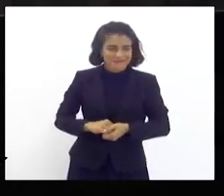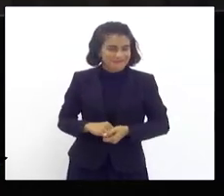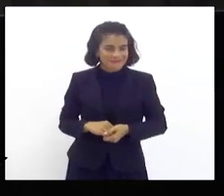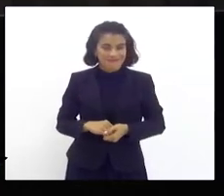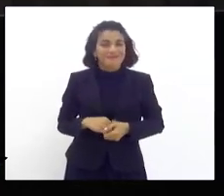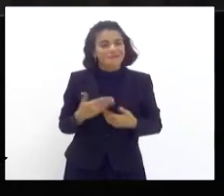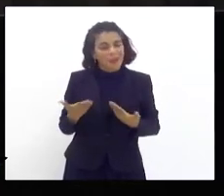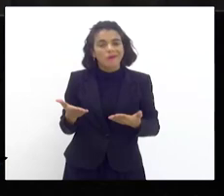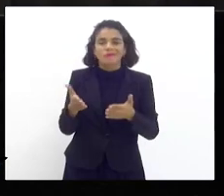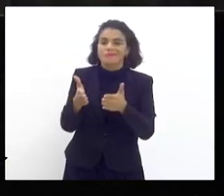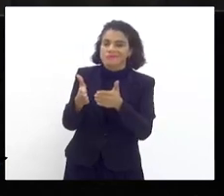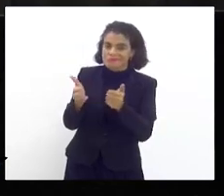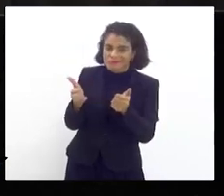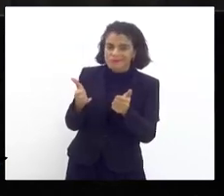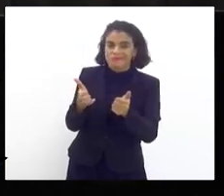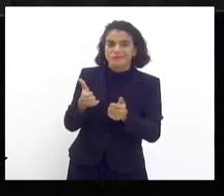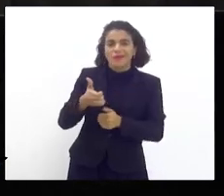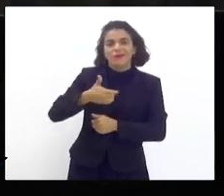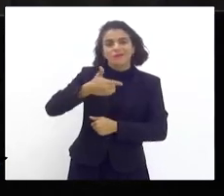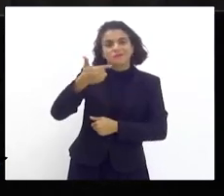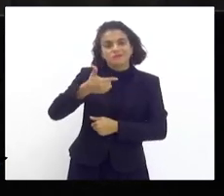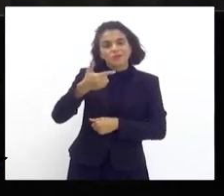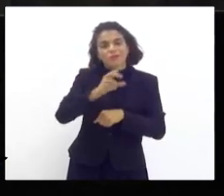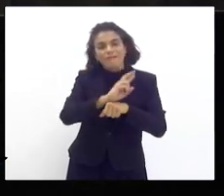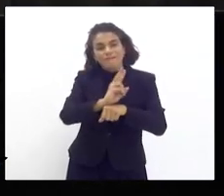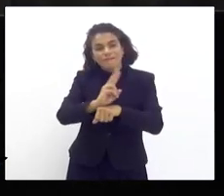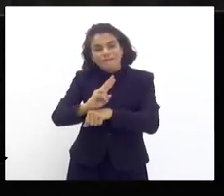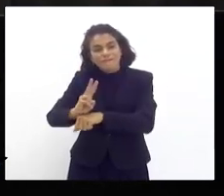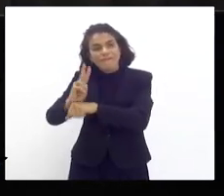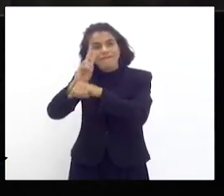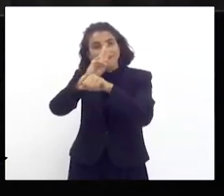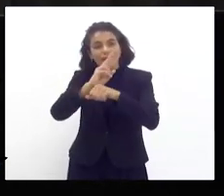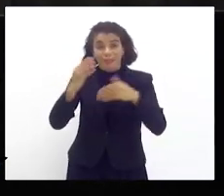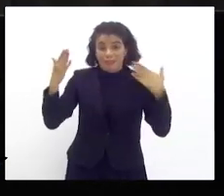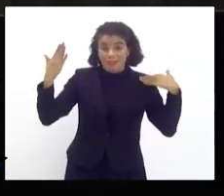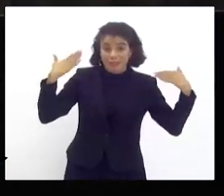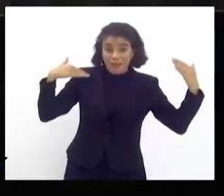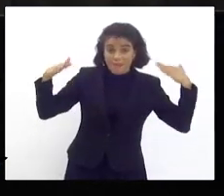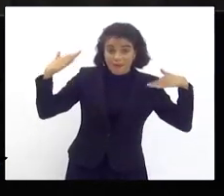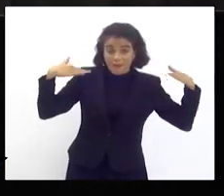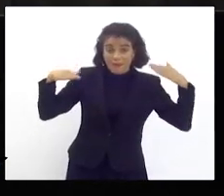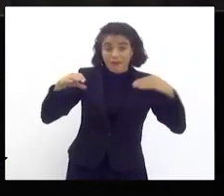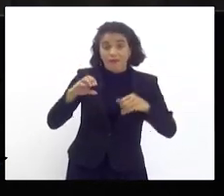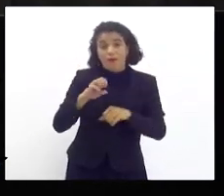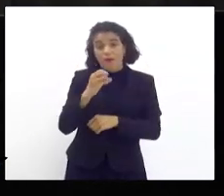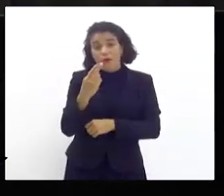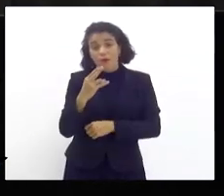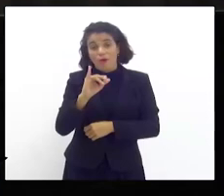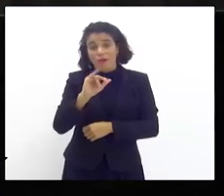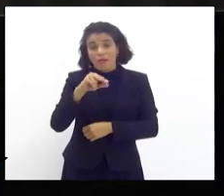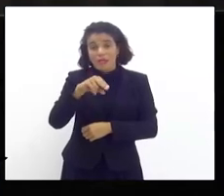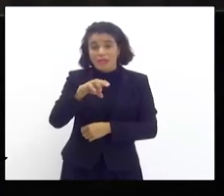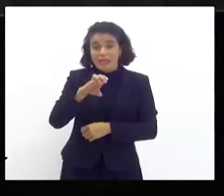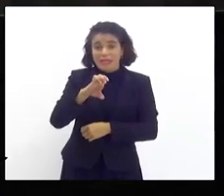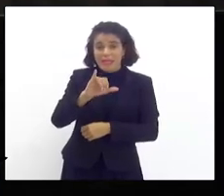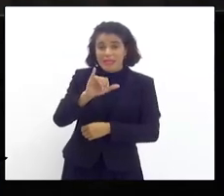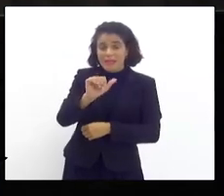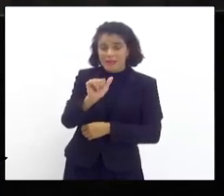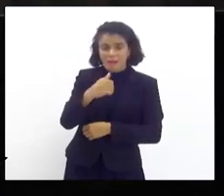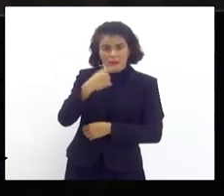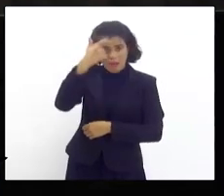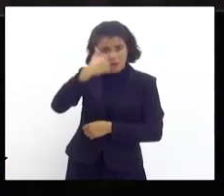Então, eu solicitei a próxima vistoria que for feita da Marinha ou do INEA, eu estarei presente